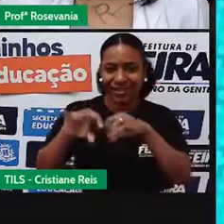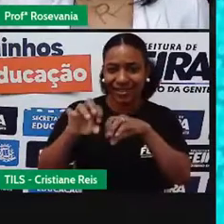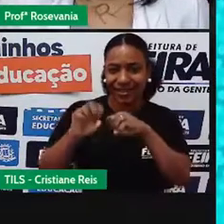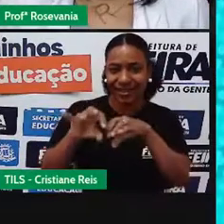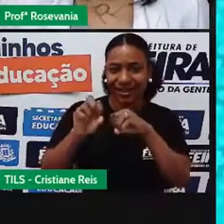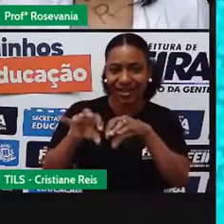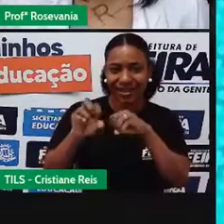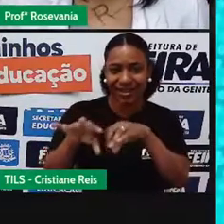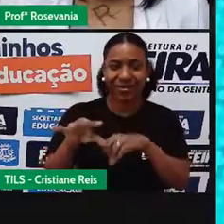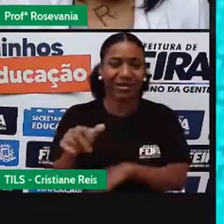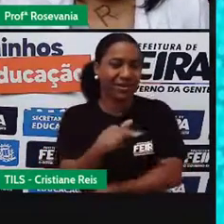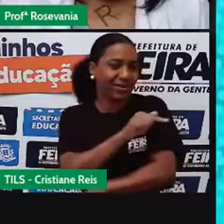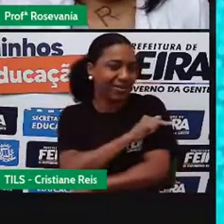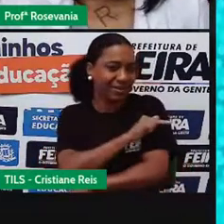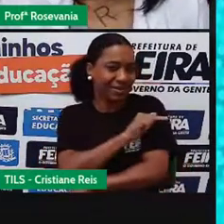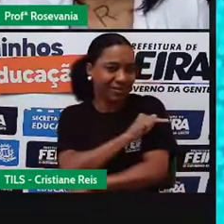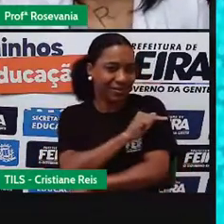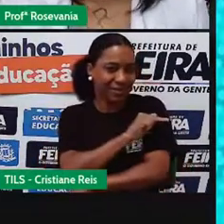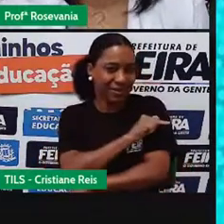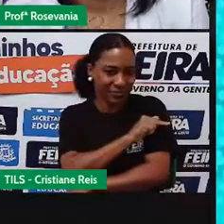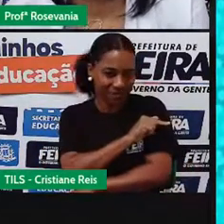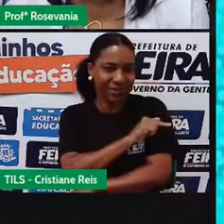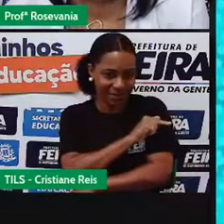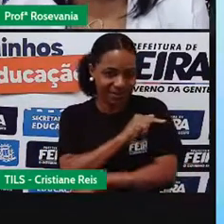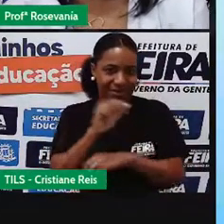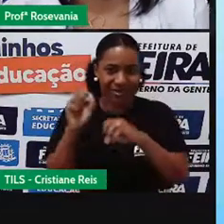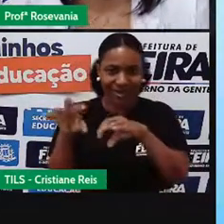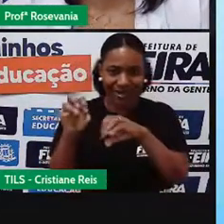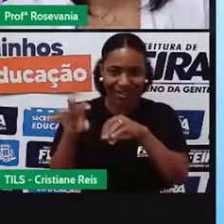de geografia. Isso aí vai rápido.